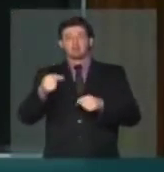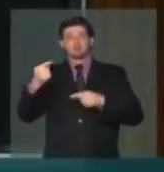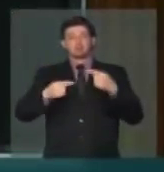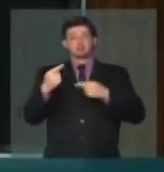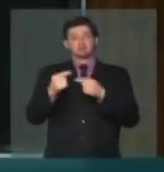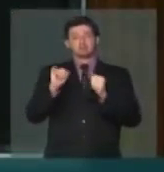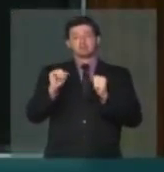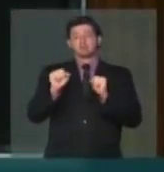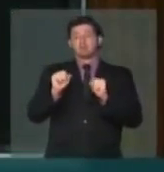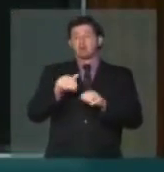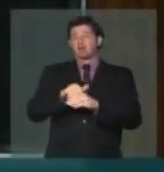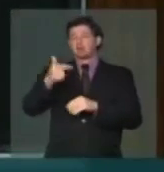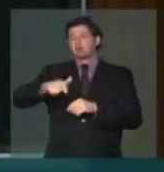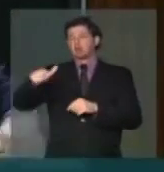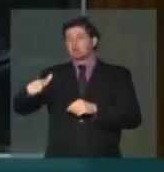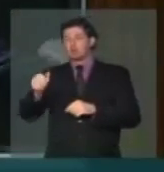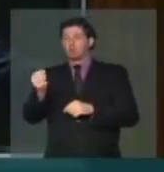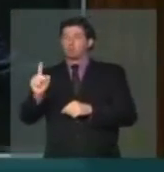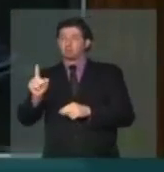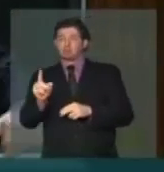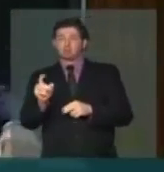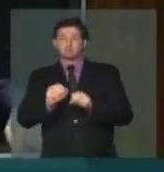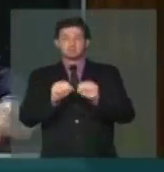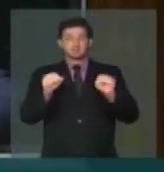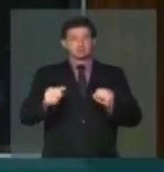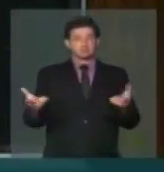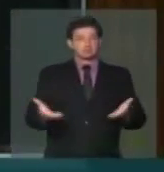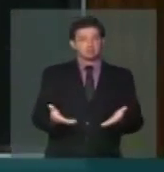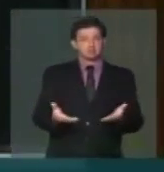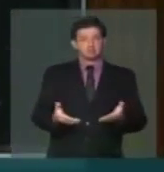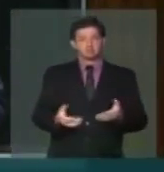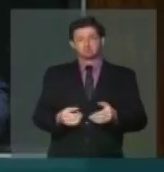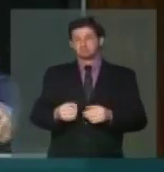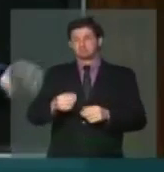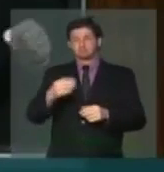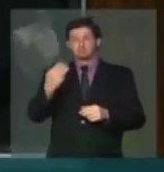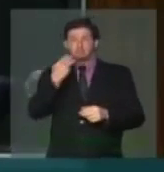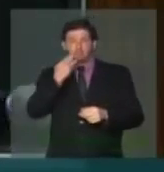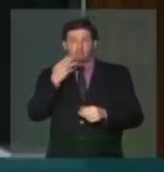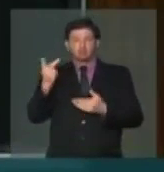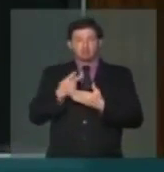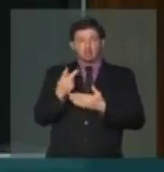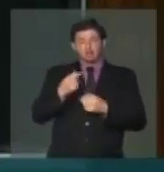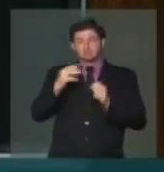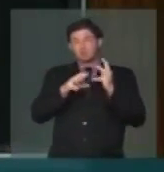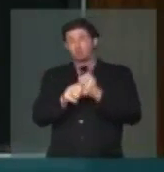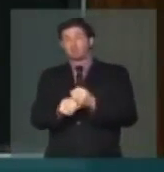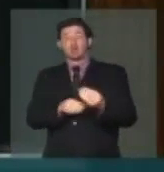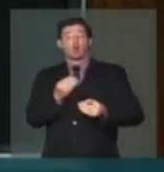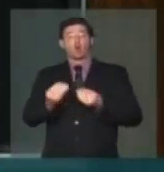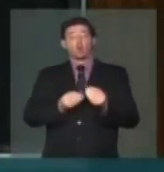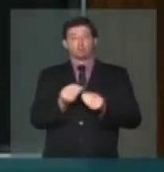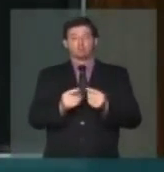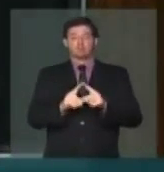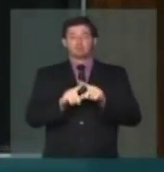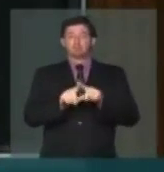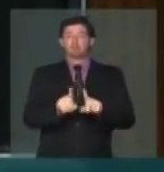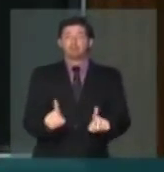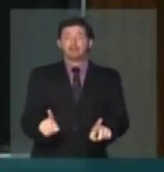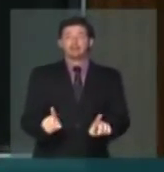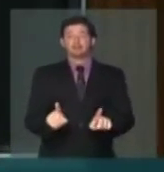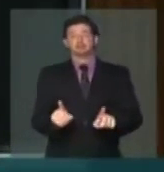se deve ter reeleição ou não, se o sistema atual falhou ou se deve ser recuperado. Mas